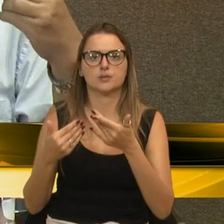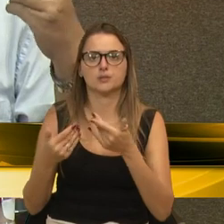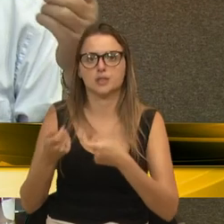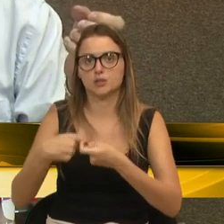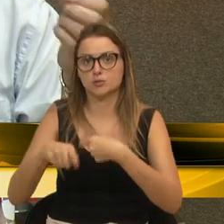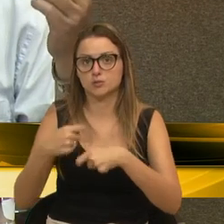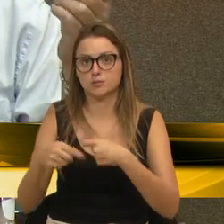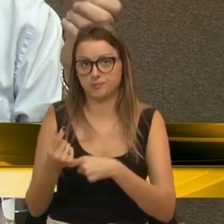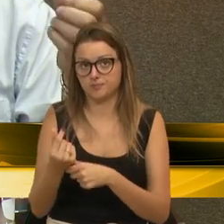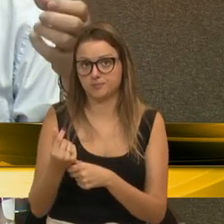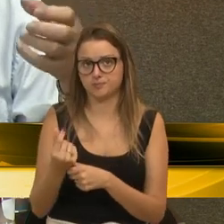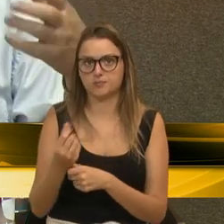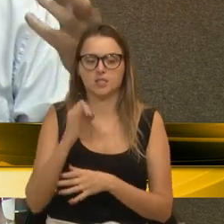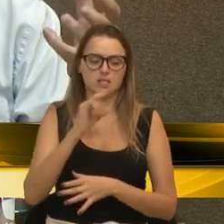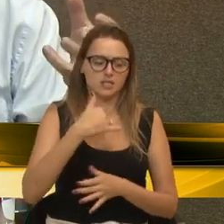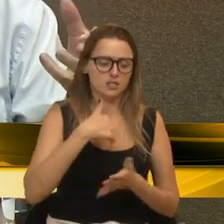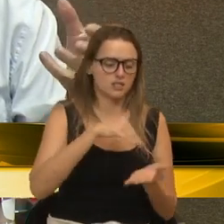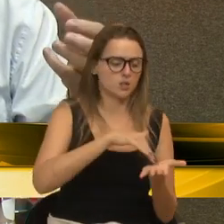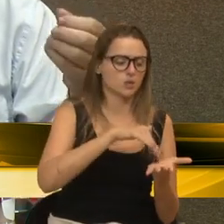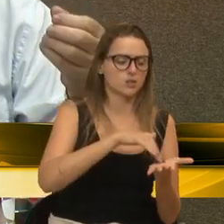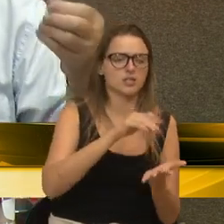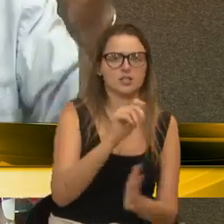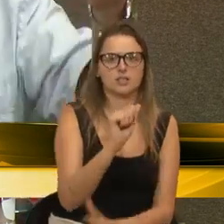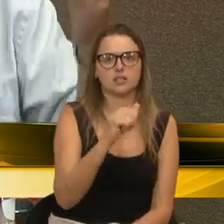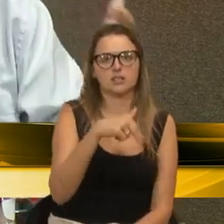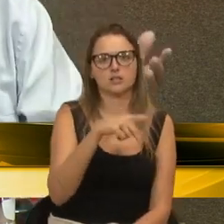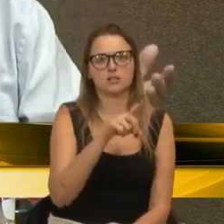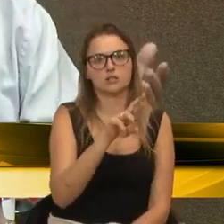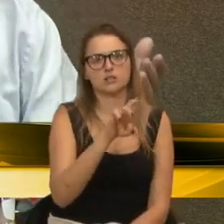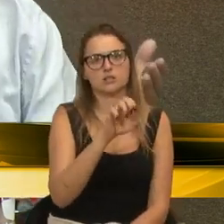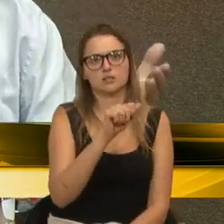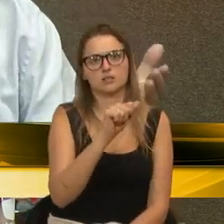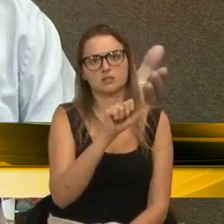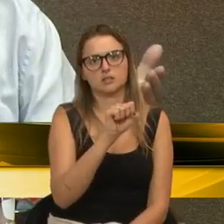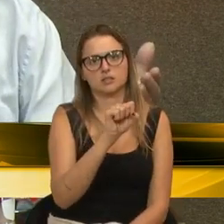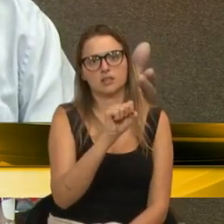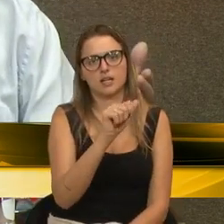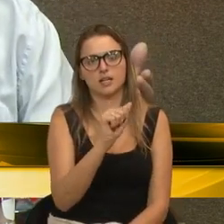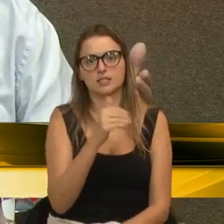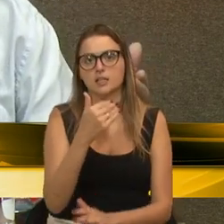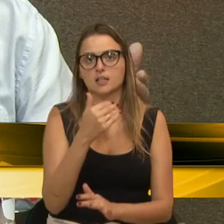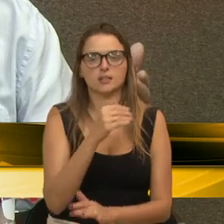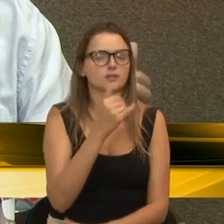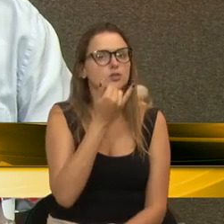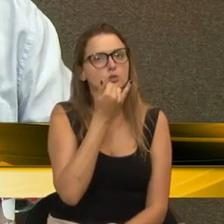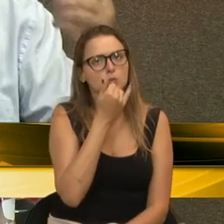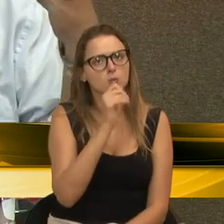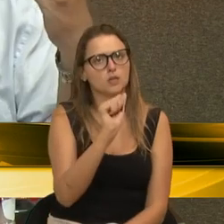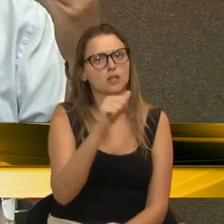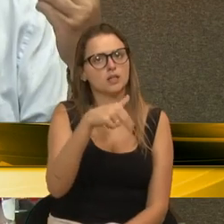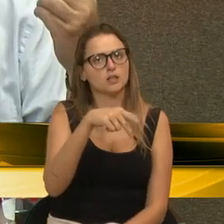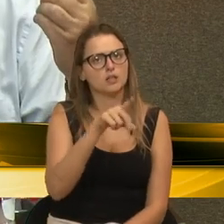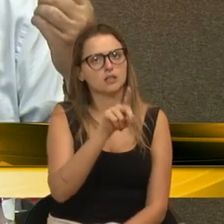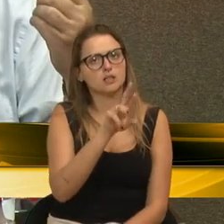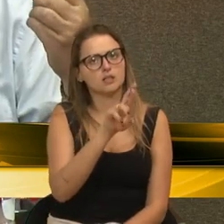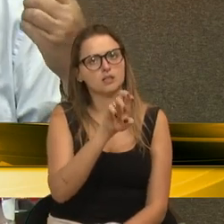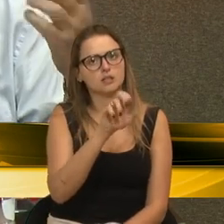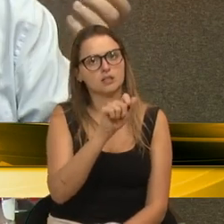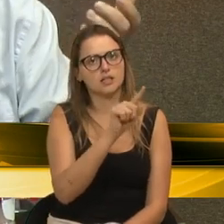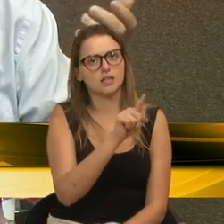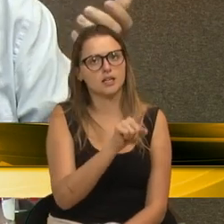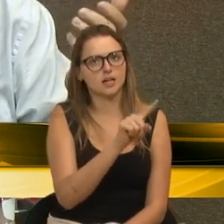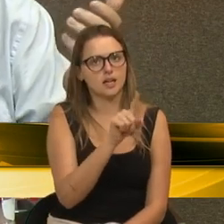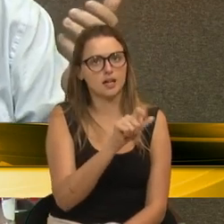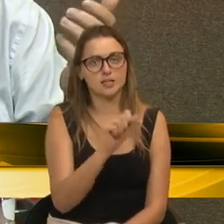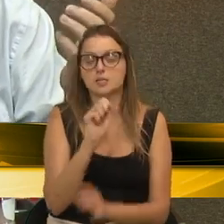E eu, se eu fosse esse secretário, André Aça, pede demissão, pelo amor de Deus, cria vergonha na cara e pede demissão. É